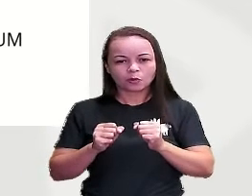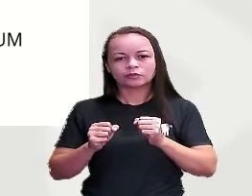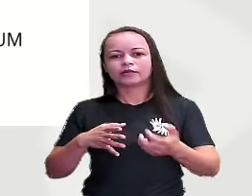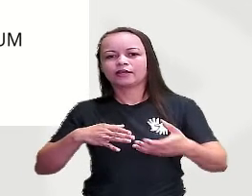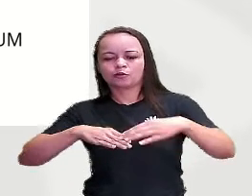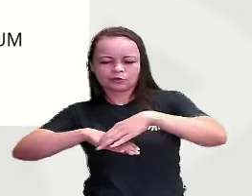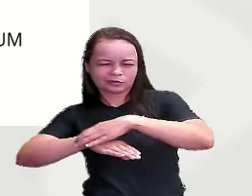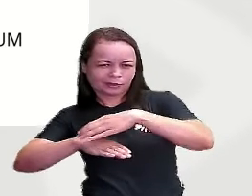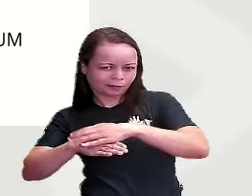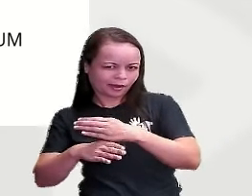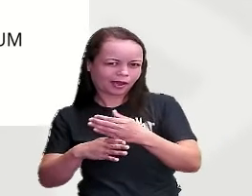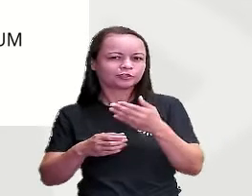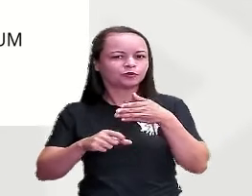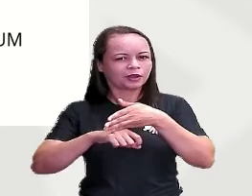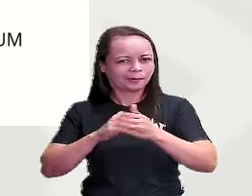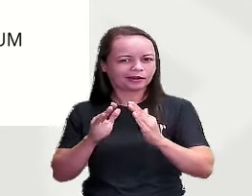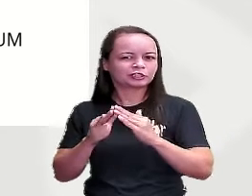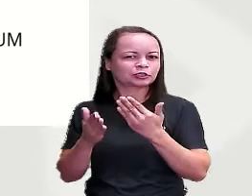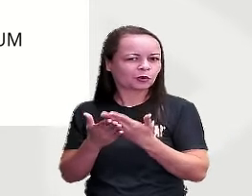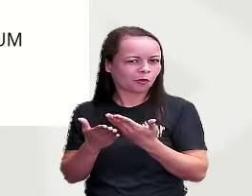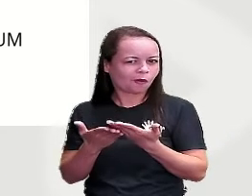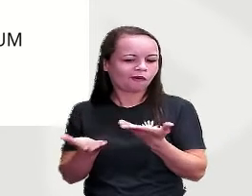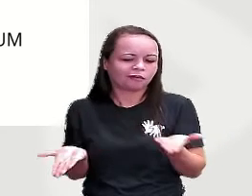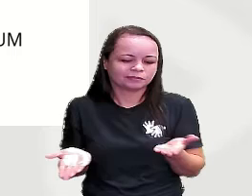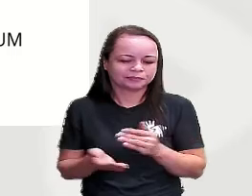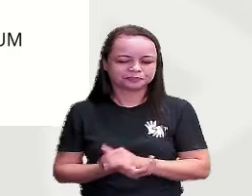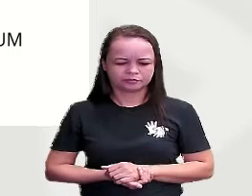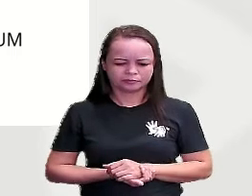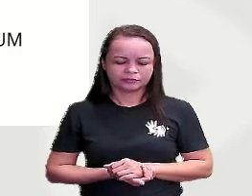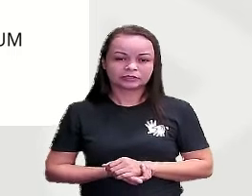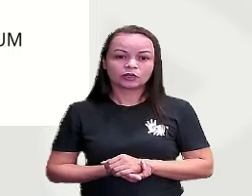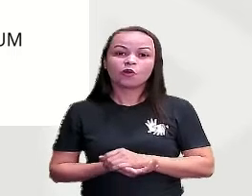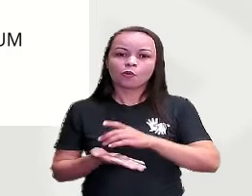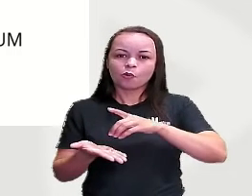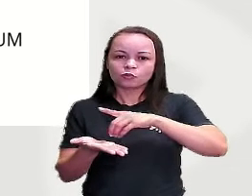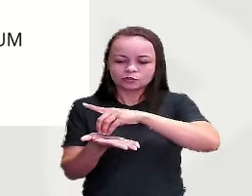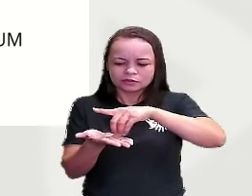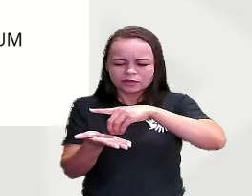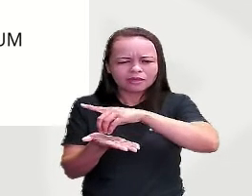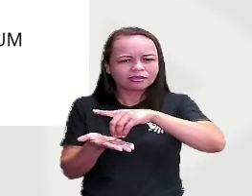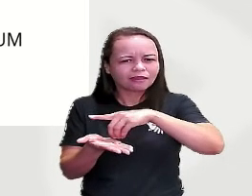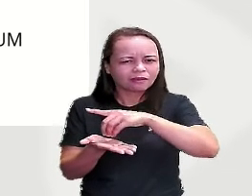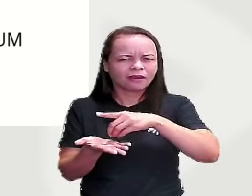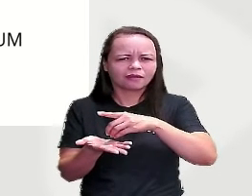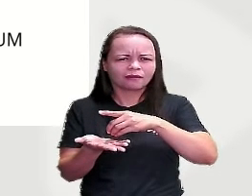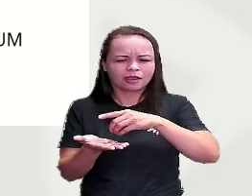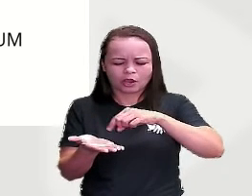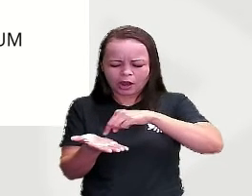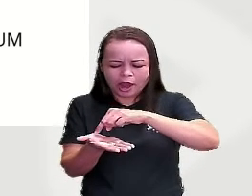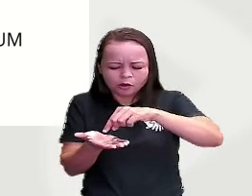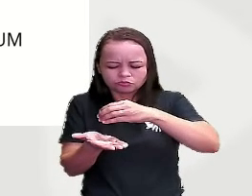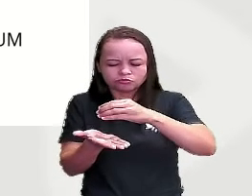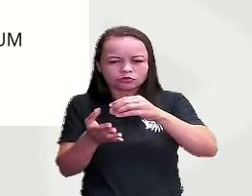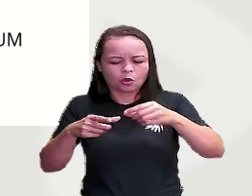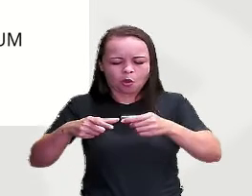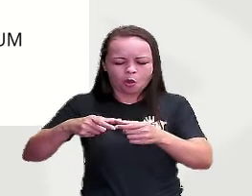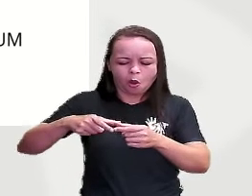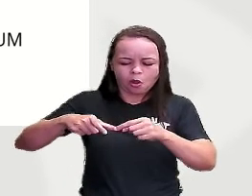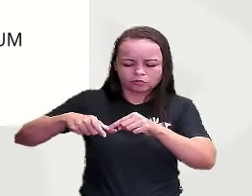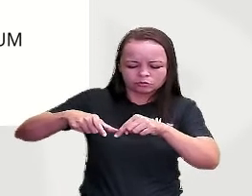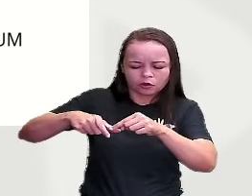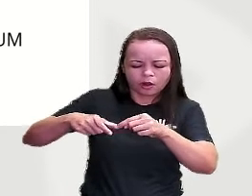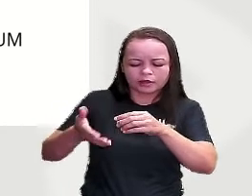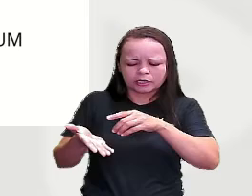vir para a escola O CD O é que já viu no CD? O é aquele objeto redondinho Que tem um buraco no